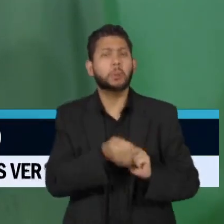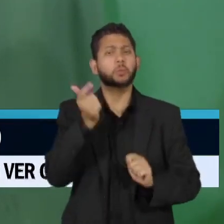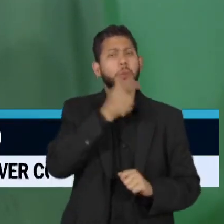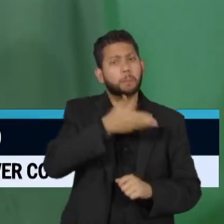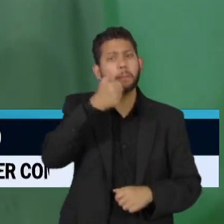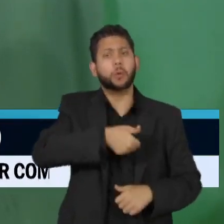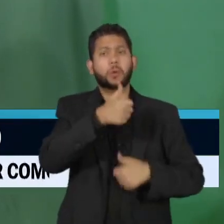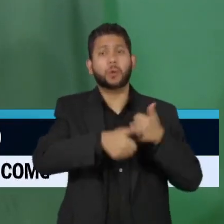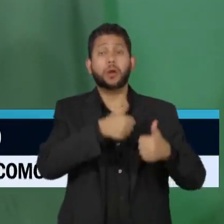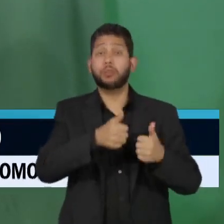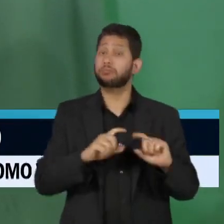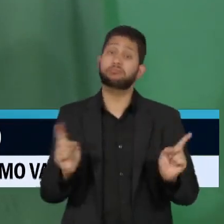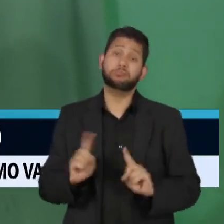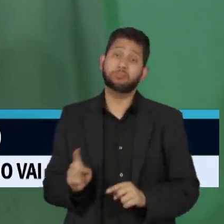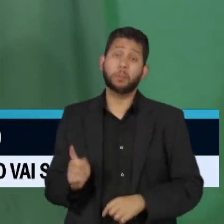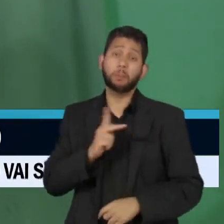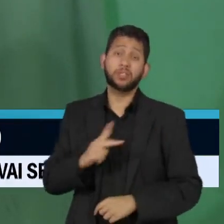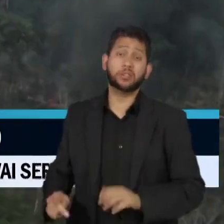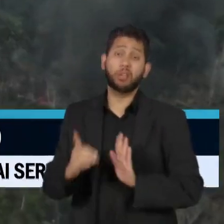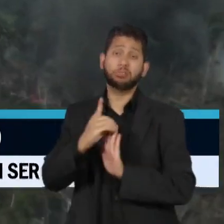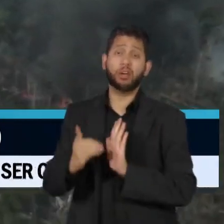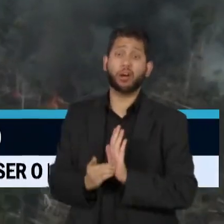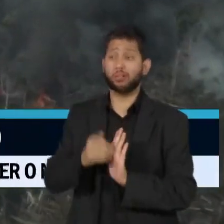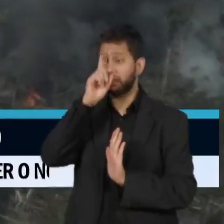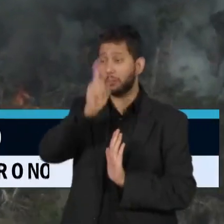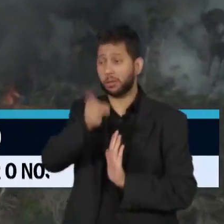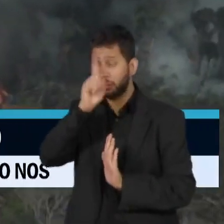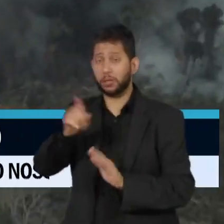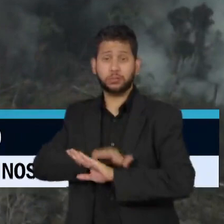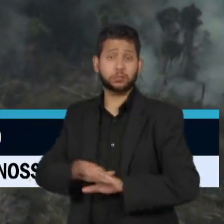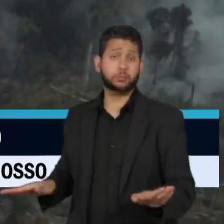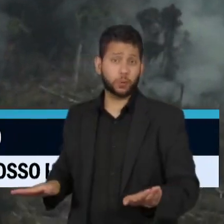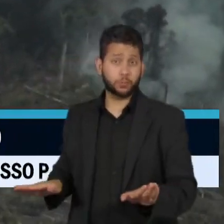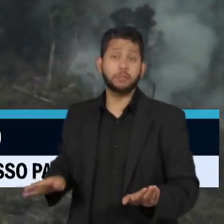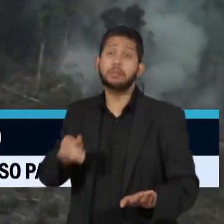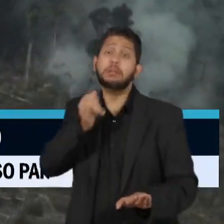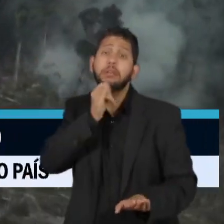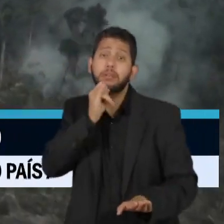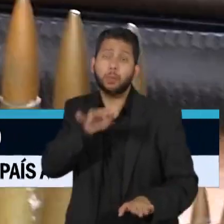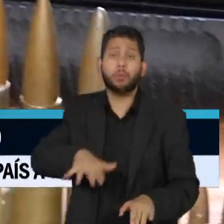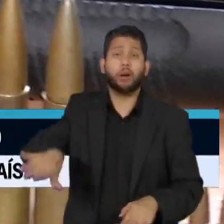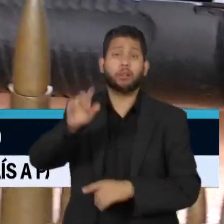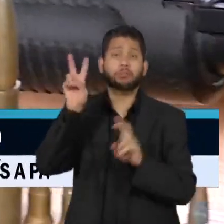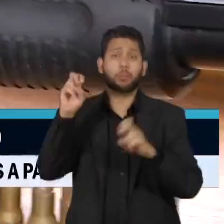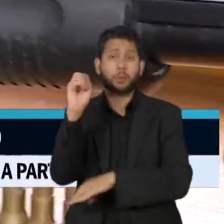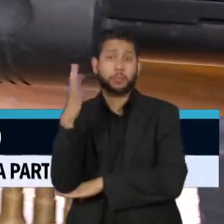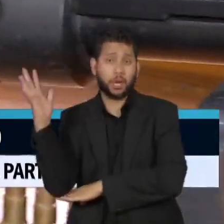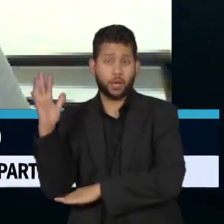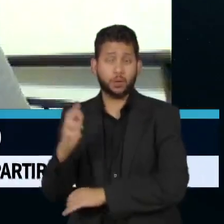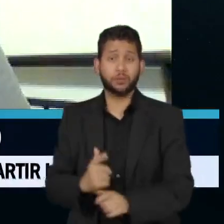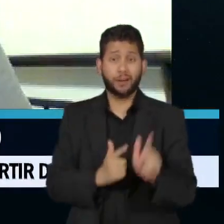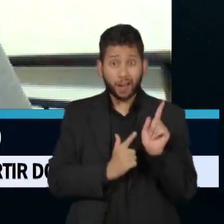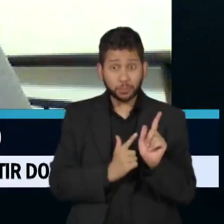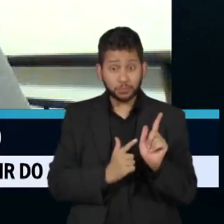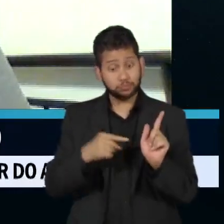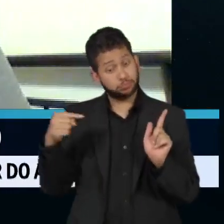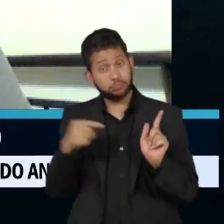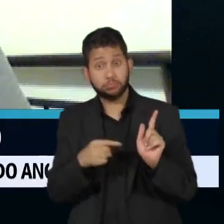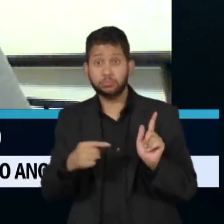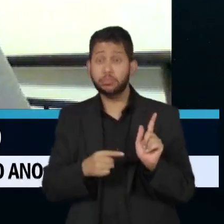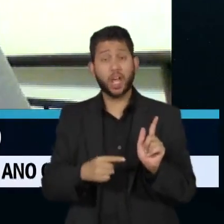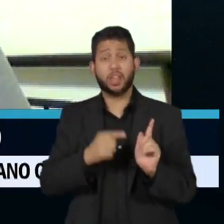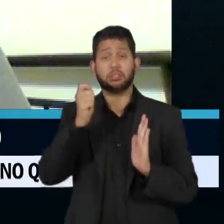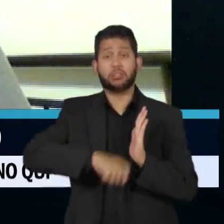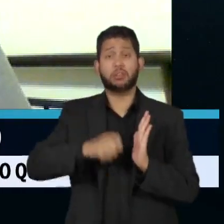o presidente priorizou decretos para regulamentar setores específicos, como a pauta ambiental e o armamento. O presidente se